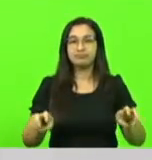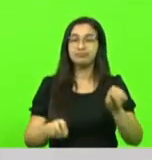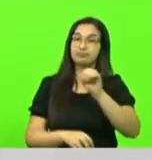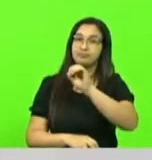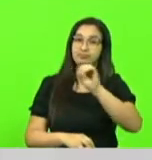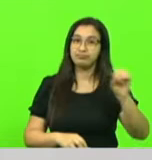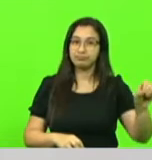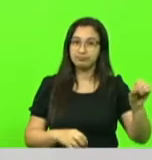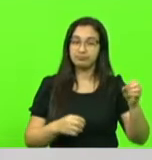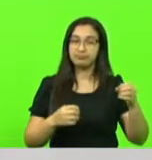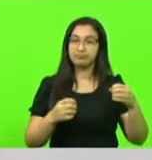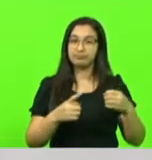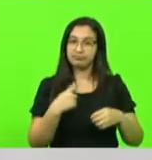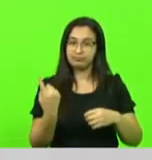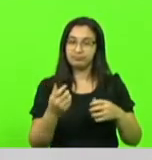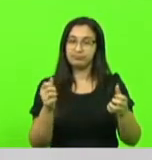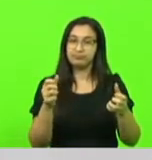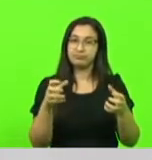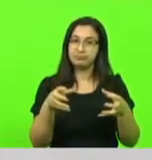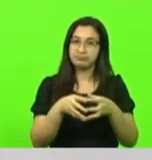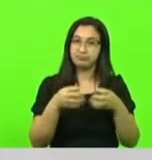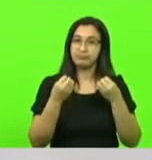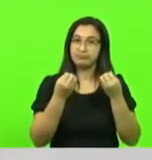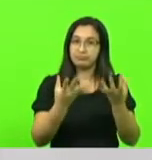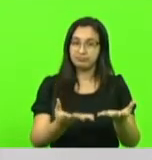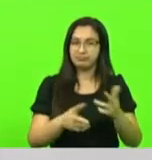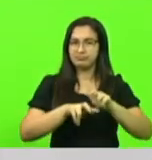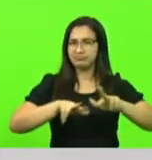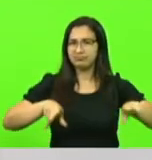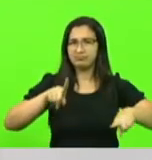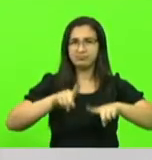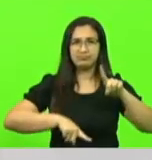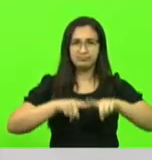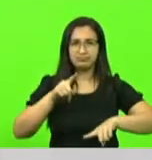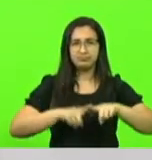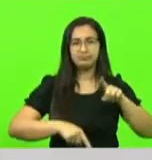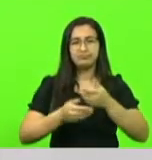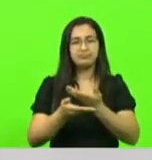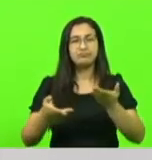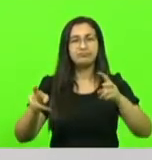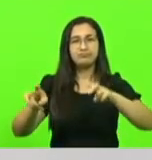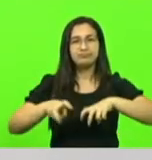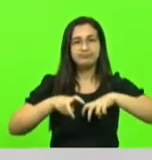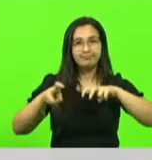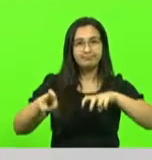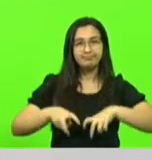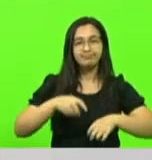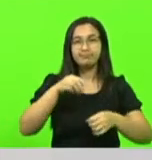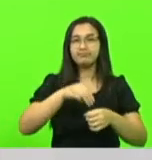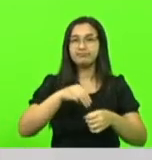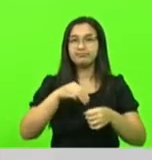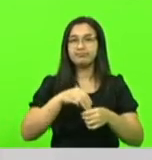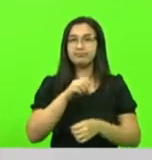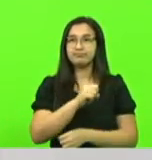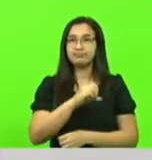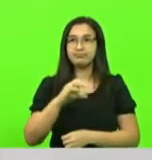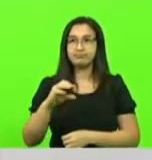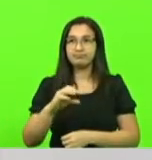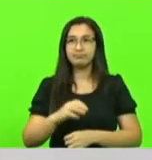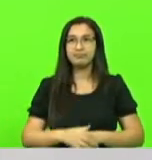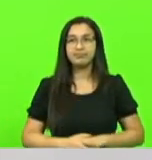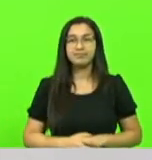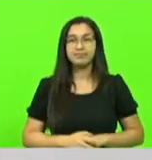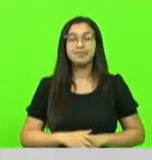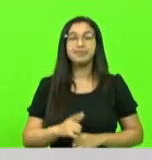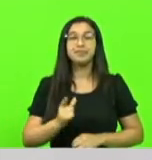equipamentos para os agricultores, para os municípios catarinenses. Nós temos um grande programa que